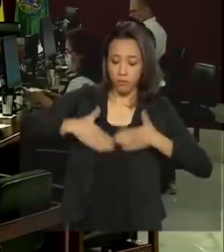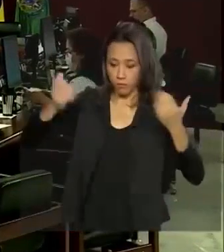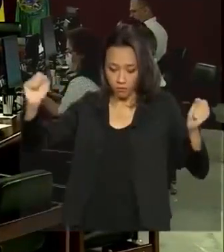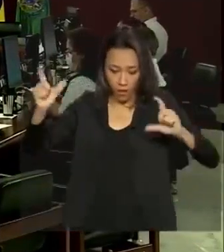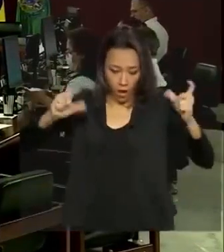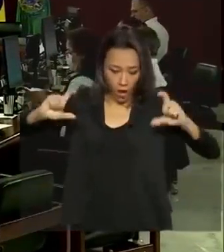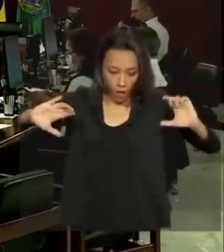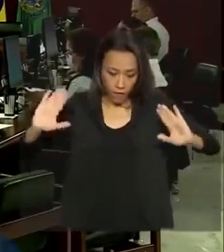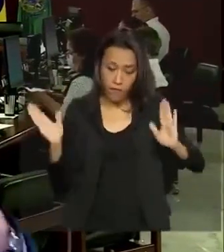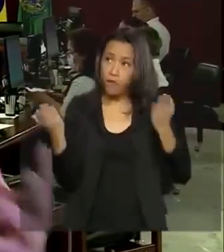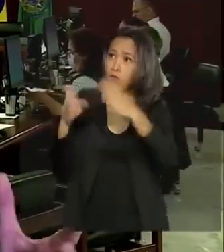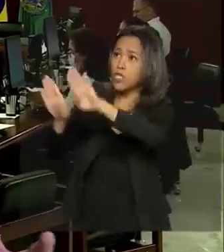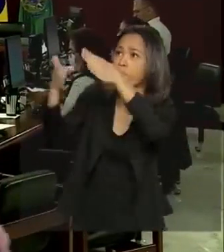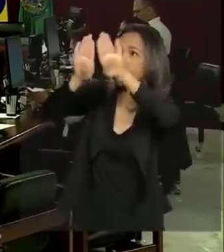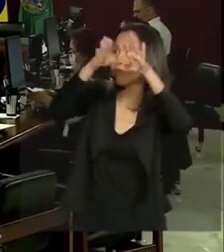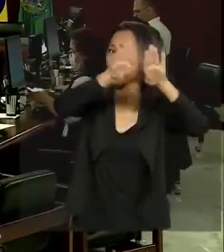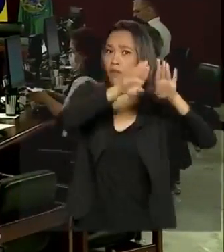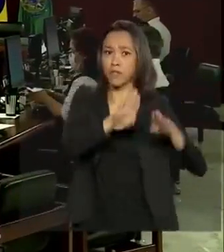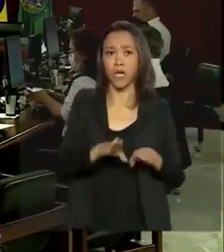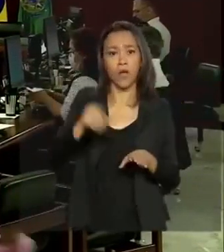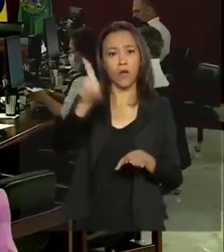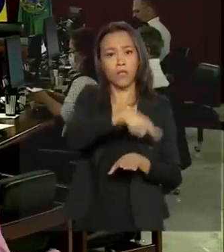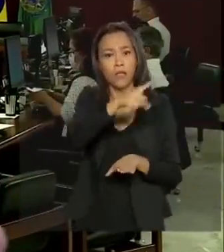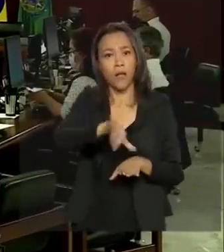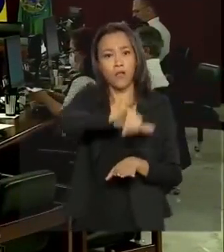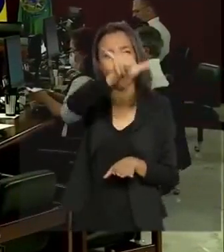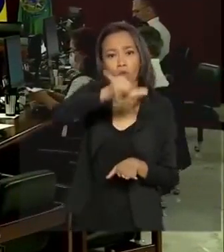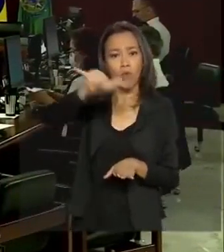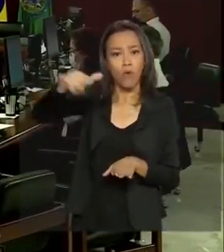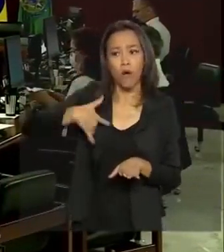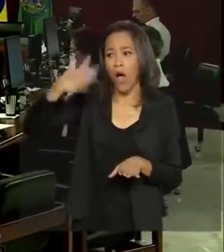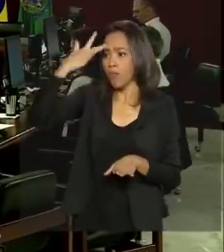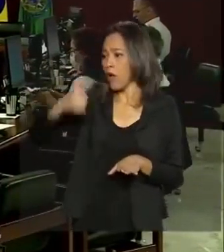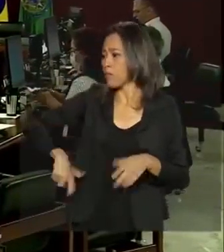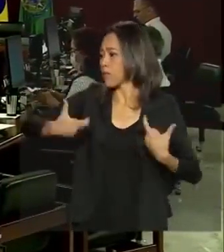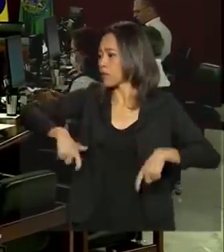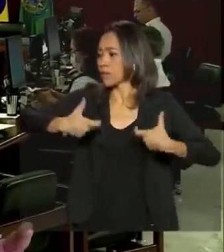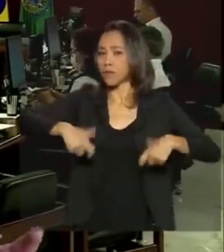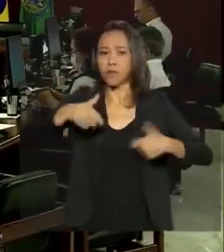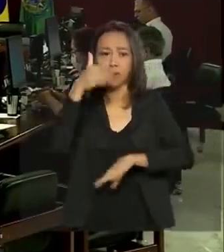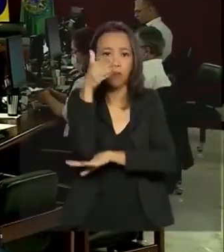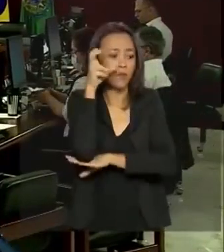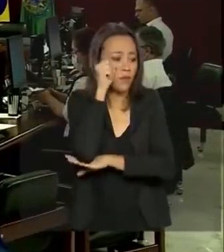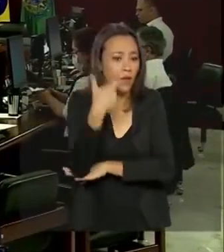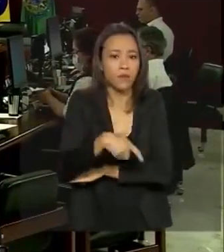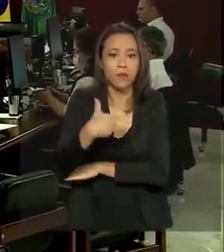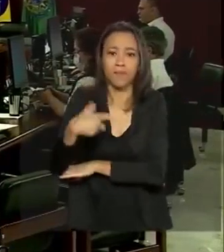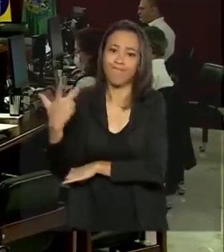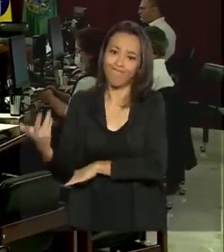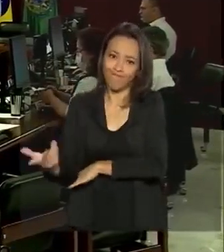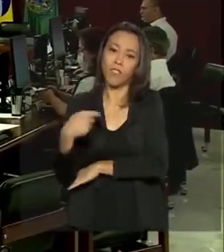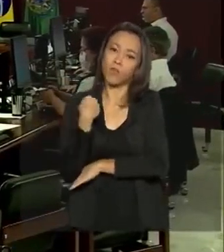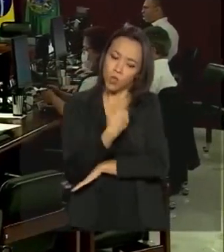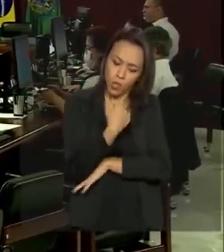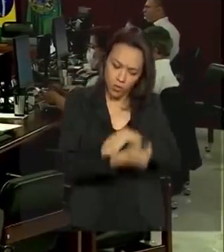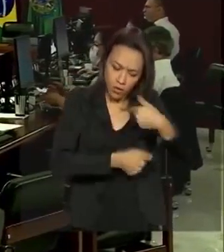todos os países fechando espaço aéreo, voos cancelados, pessoas muitas vezes sem ter onde ficar. Então nós nos mobilizamos para isso, para essas